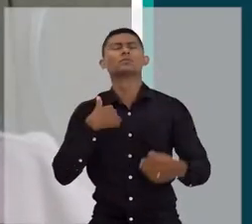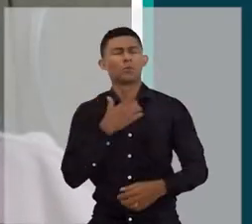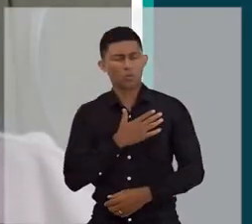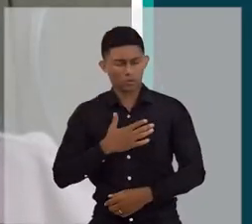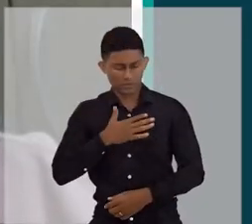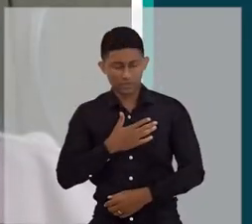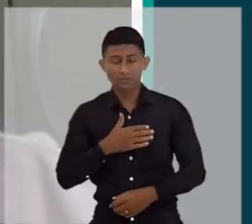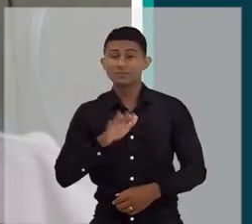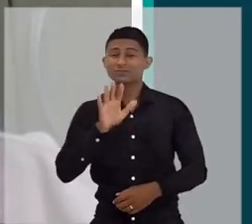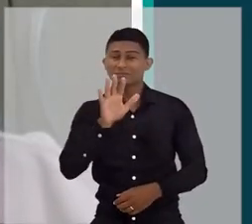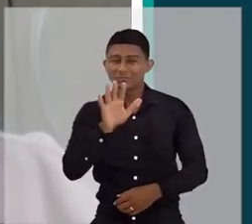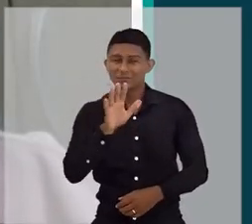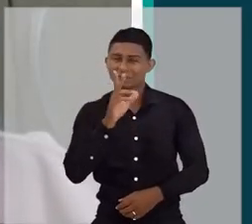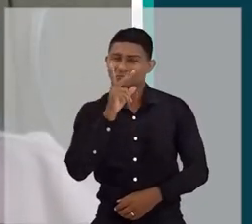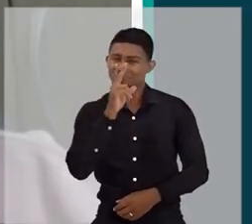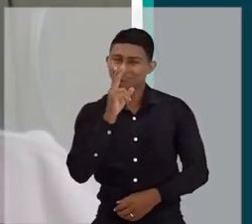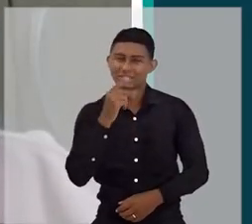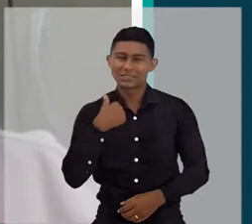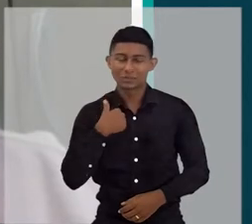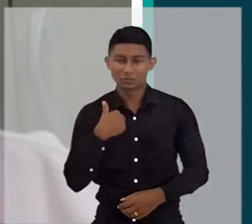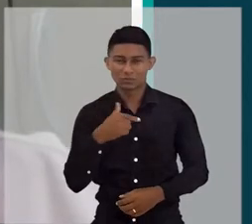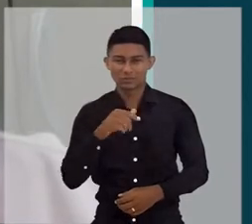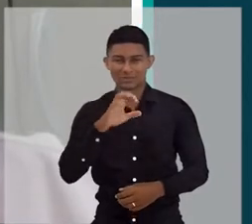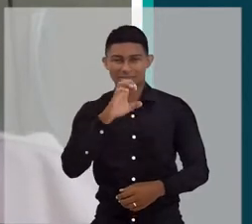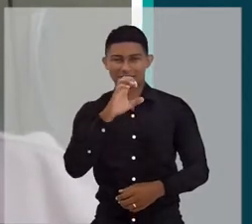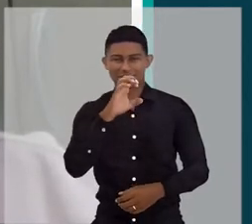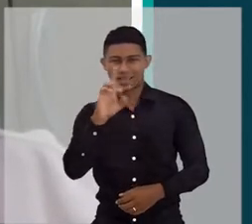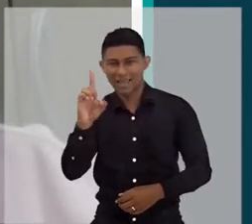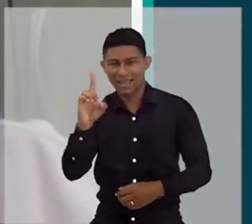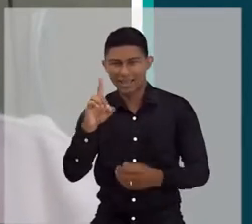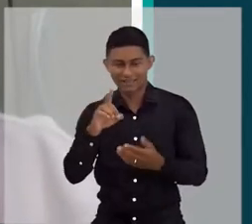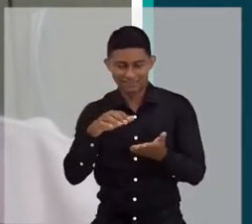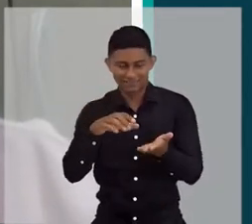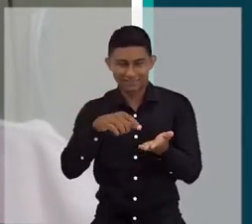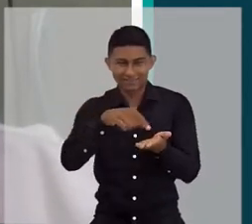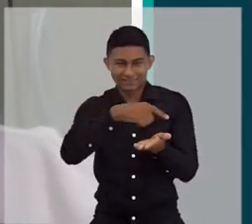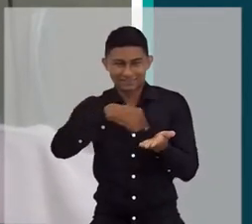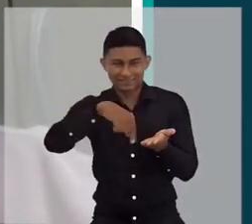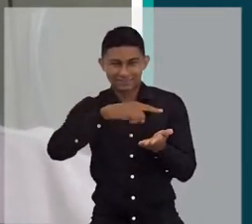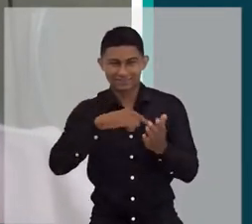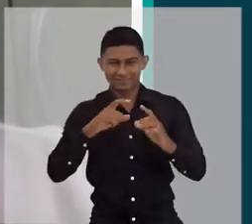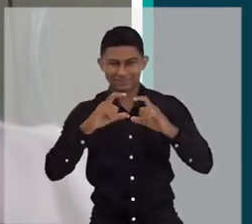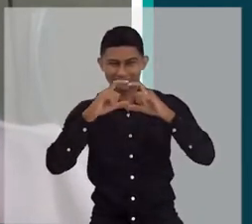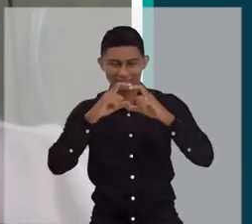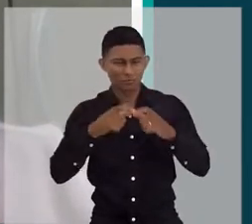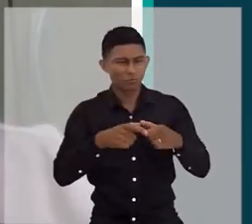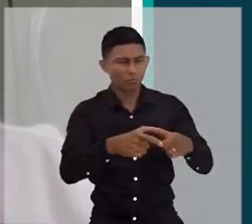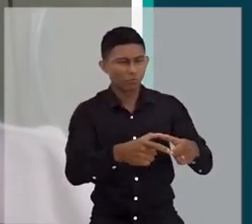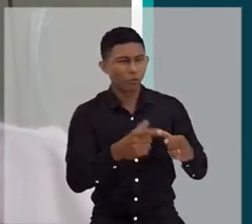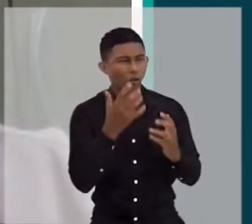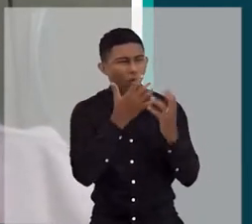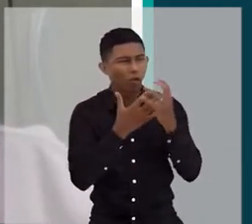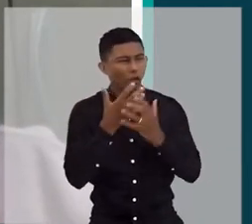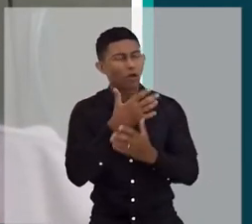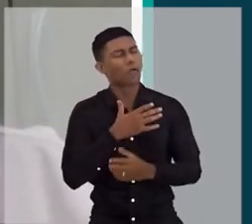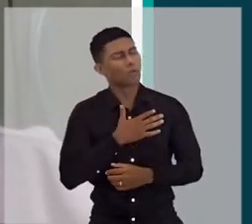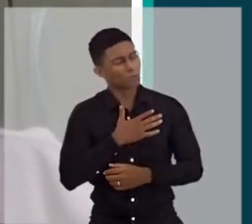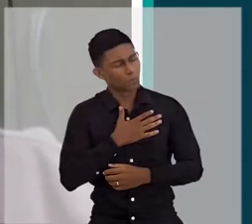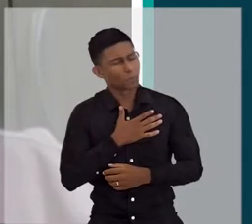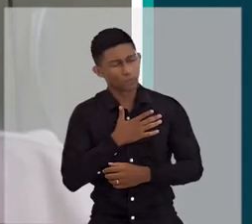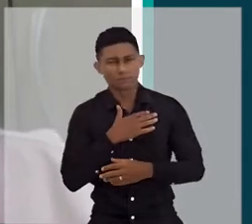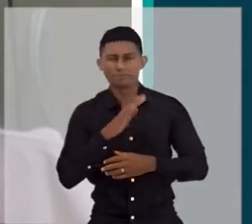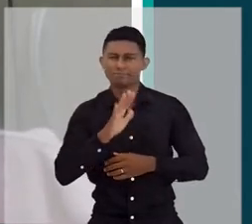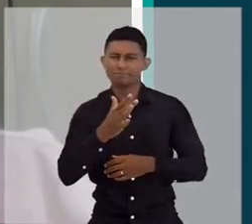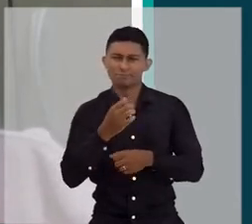à internet, ao computador e tudo, mas já gostava, por exemplo, CD, né? Meu pai sentia com o disco, já gostava de CD